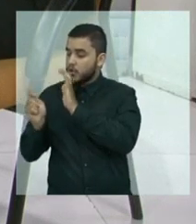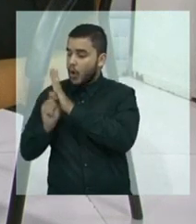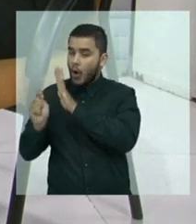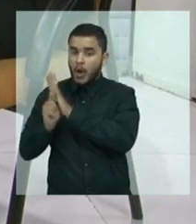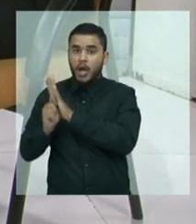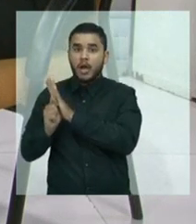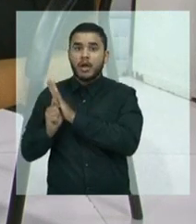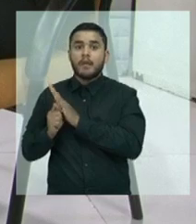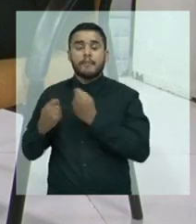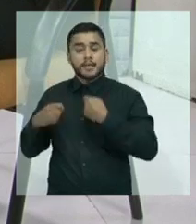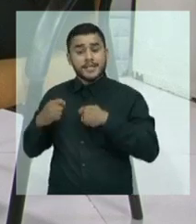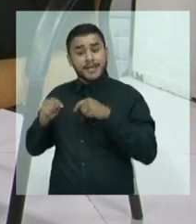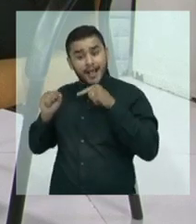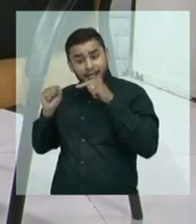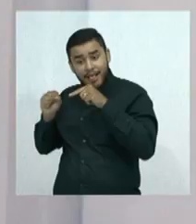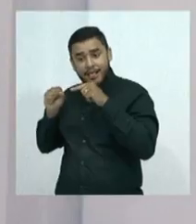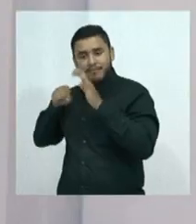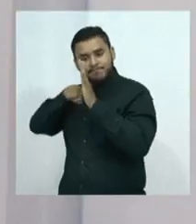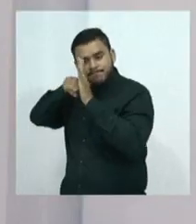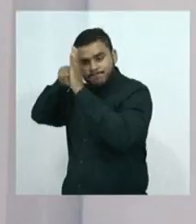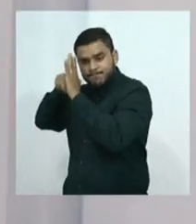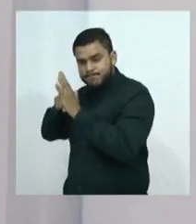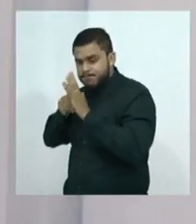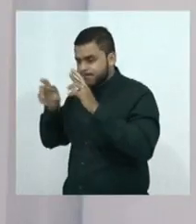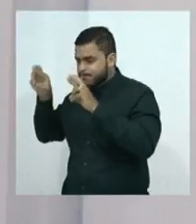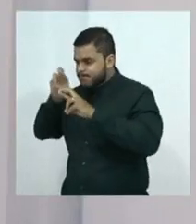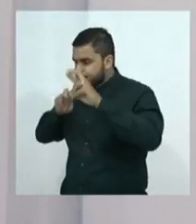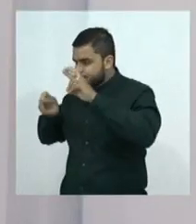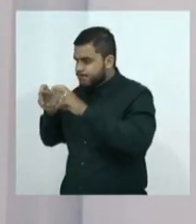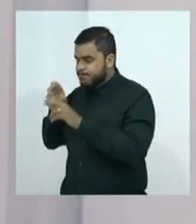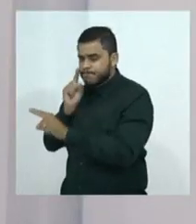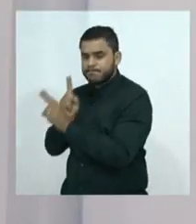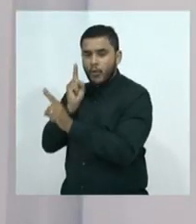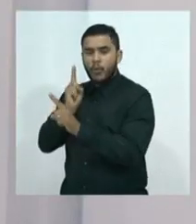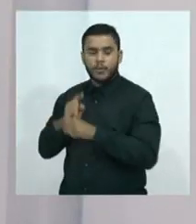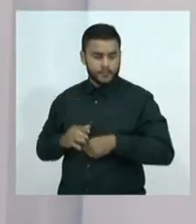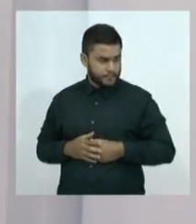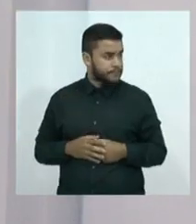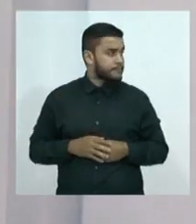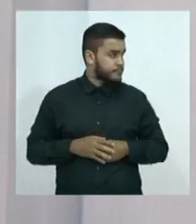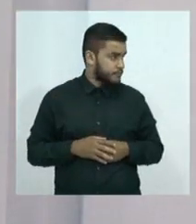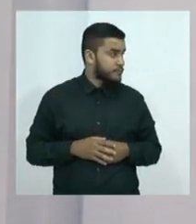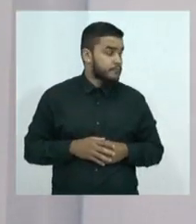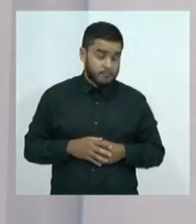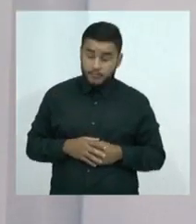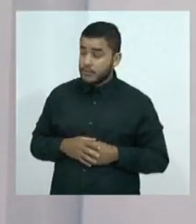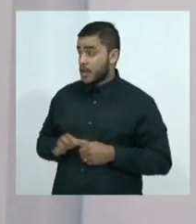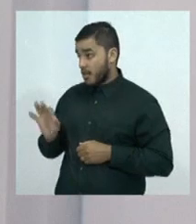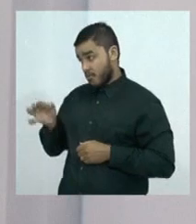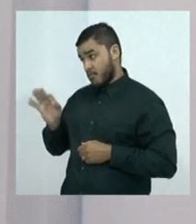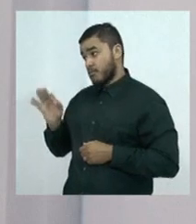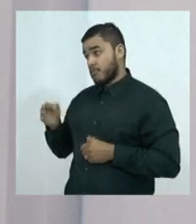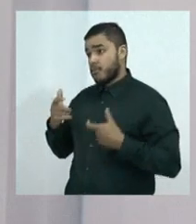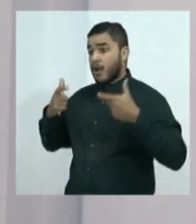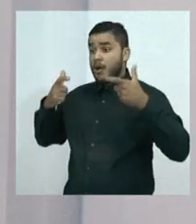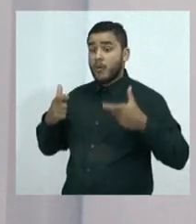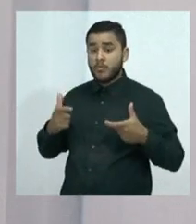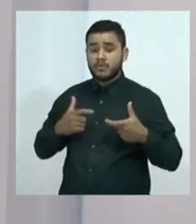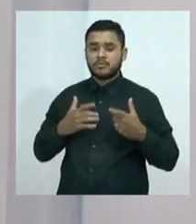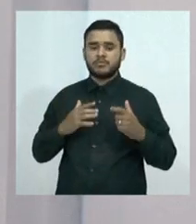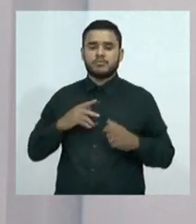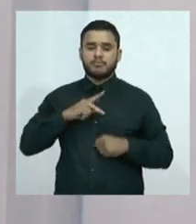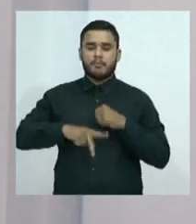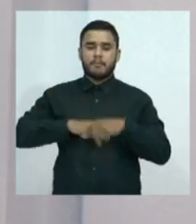mais difícil. Na verdade, a questão do enfrentamento deve ser feita especialmente nas regiões de fronteira mesmo, com a Polícia